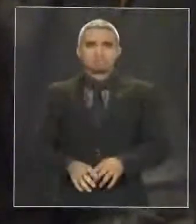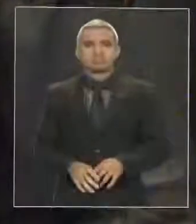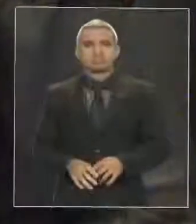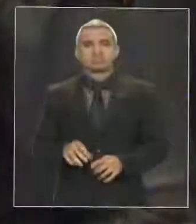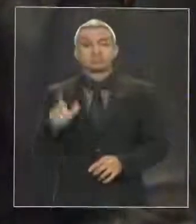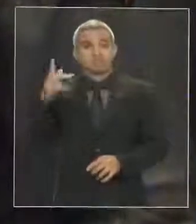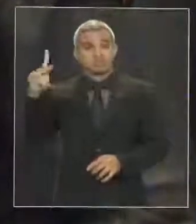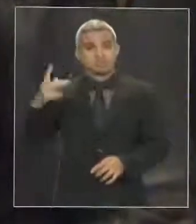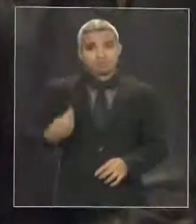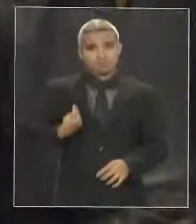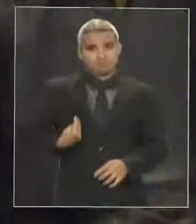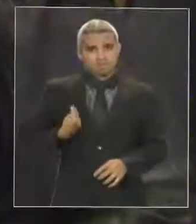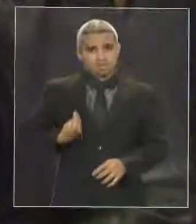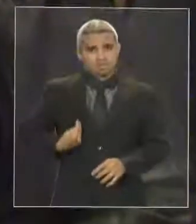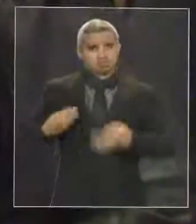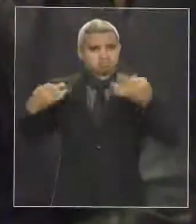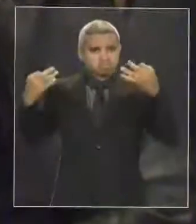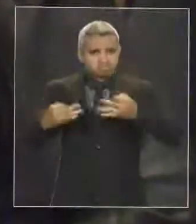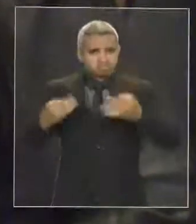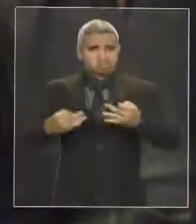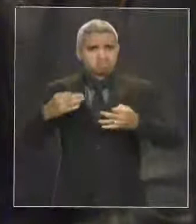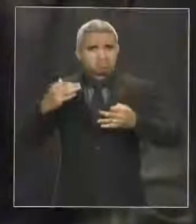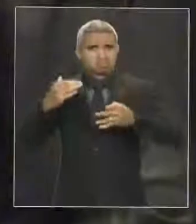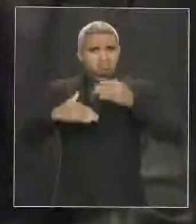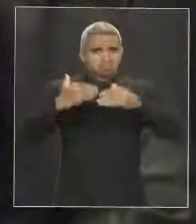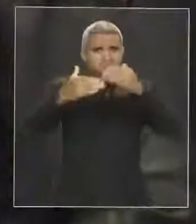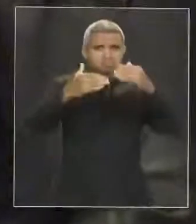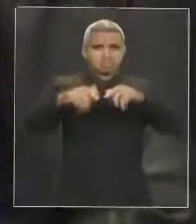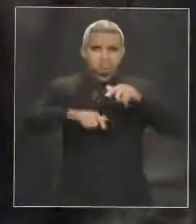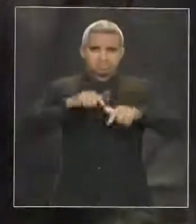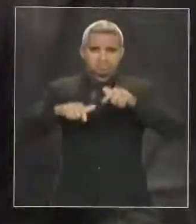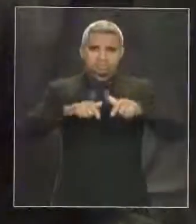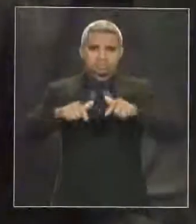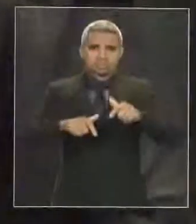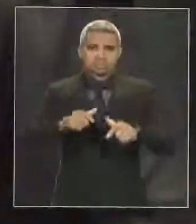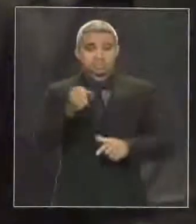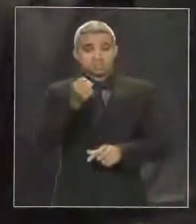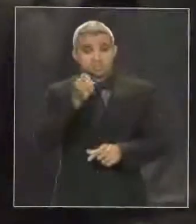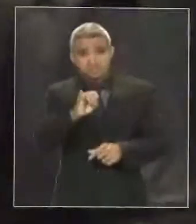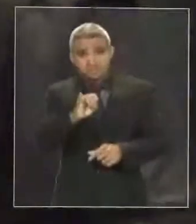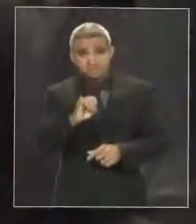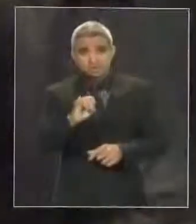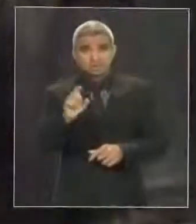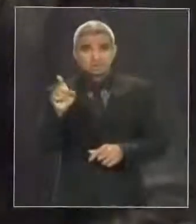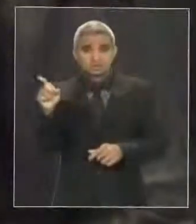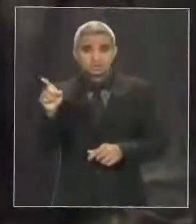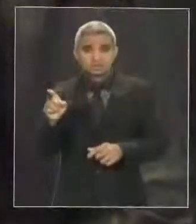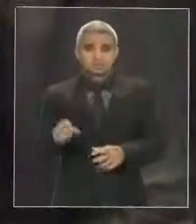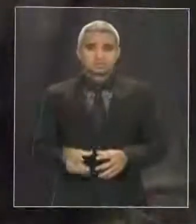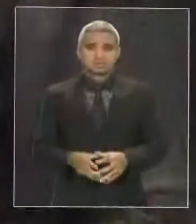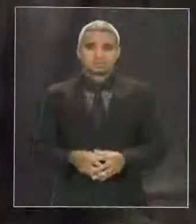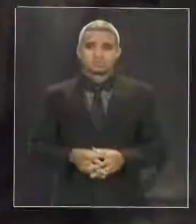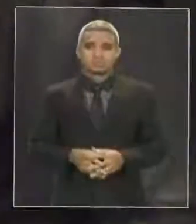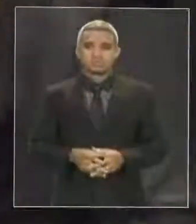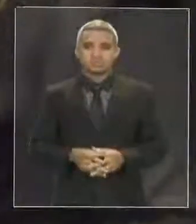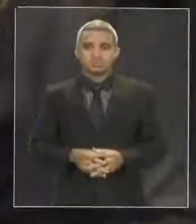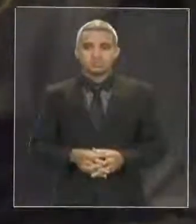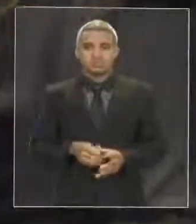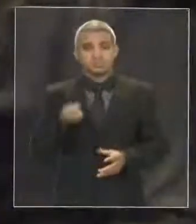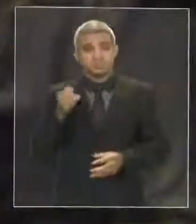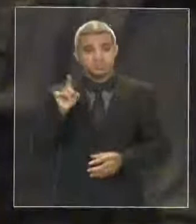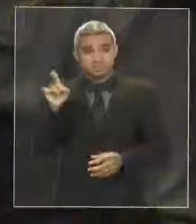vida dele, ele fez bem feito. Se ele não está conseguindo ser um